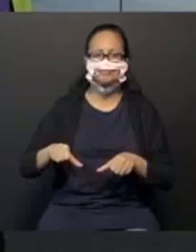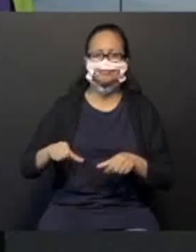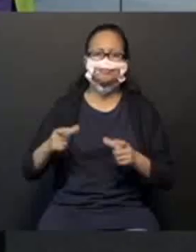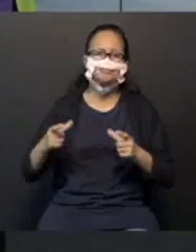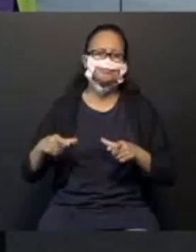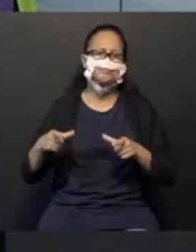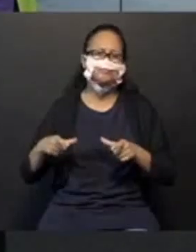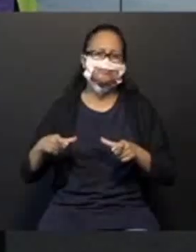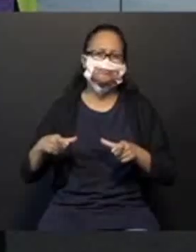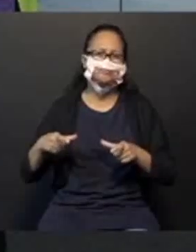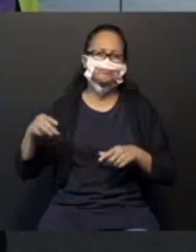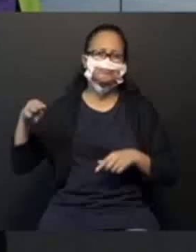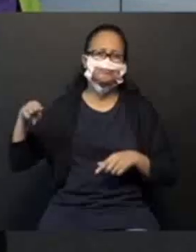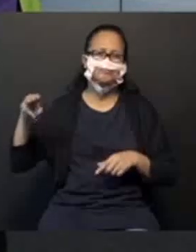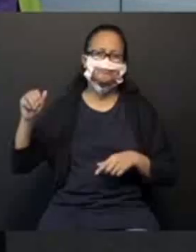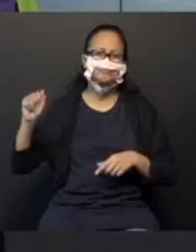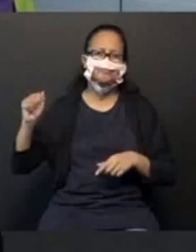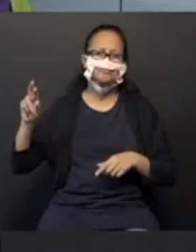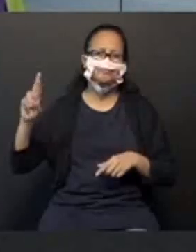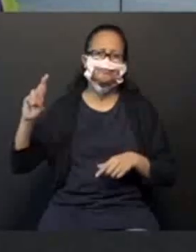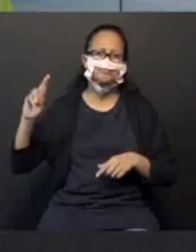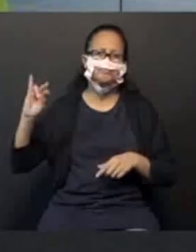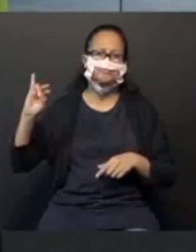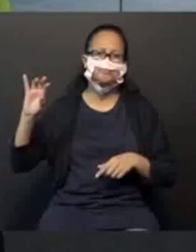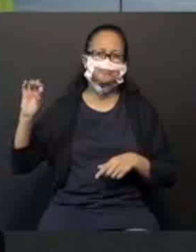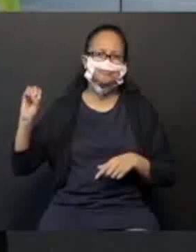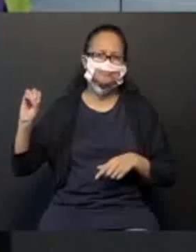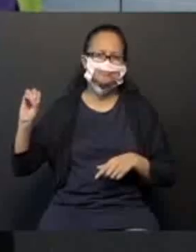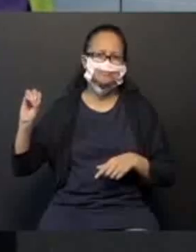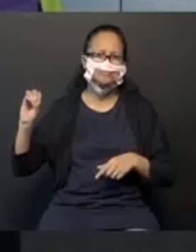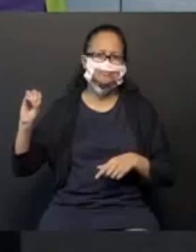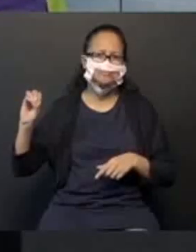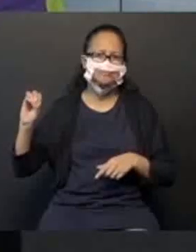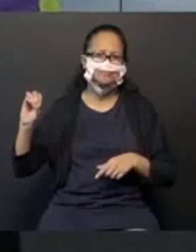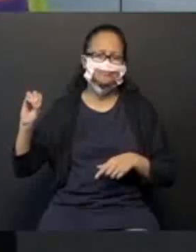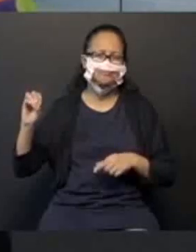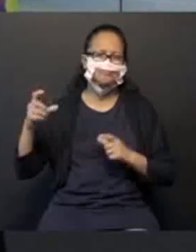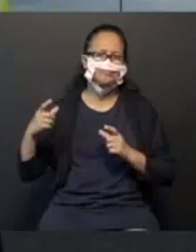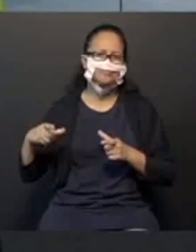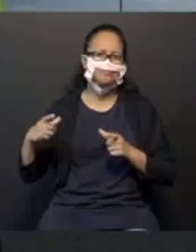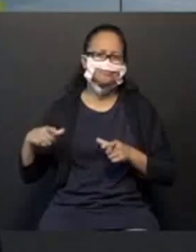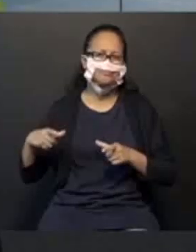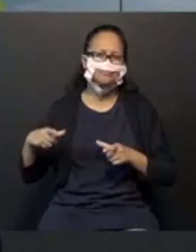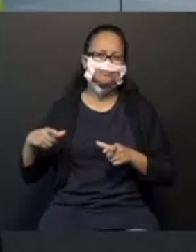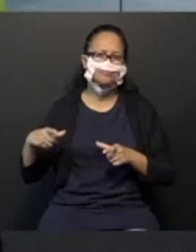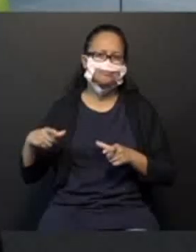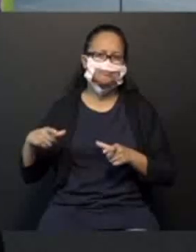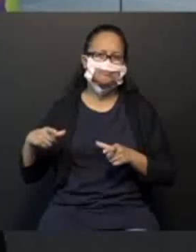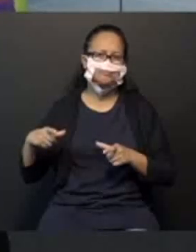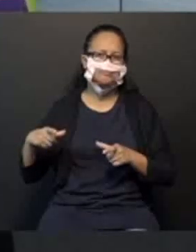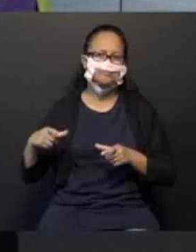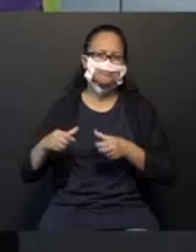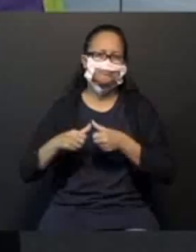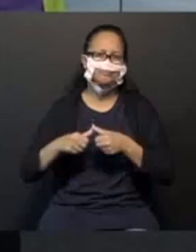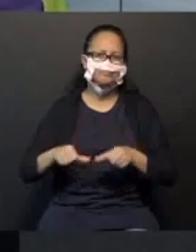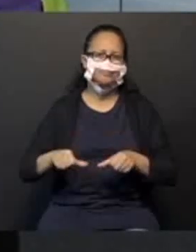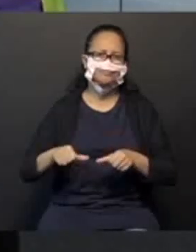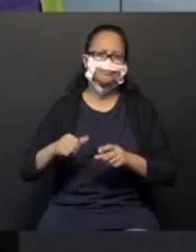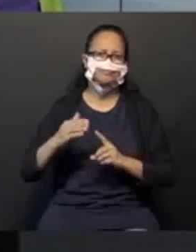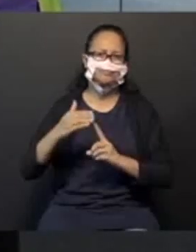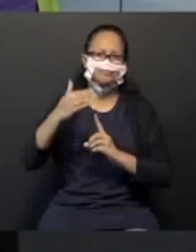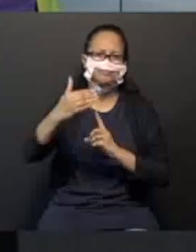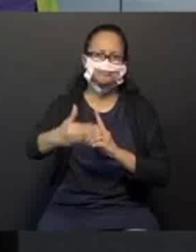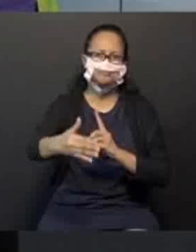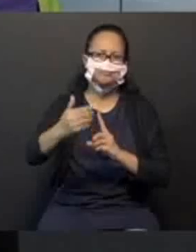Antônio está... Antônio vou ter que dar uma dica aí? Eu acho que não, né? Antônio está à frente ou atrás?